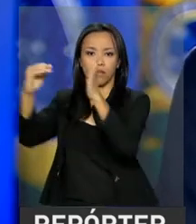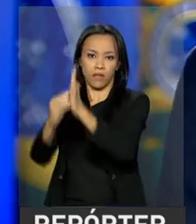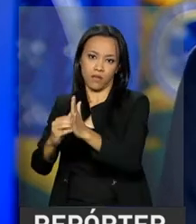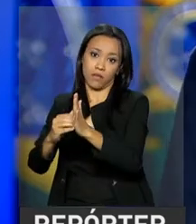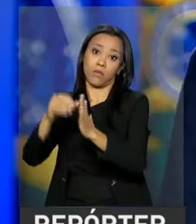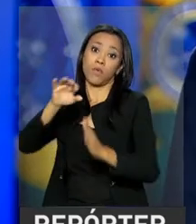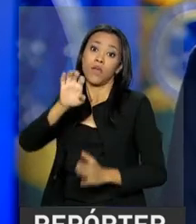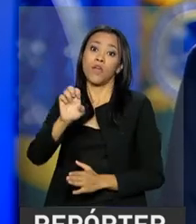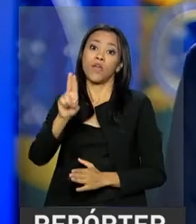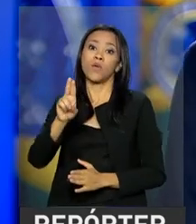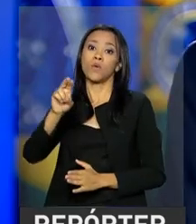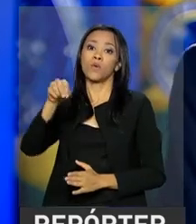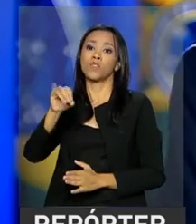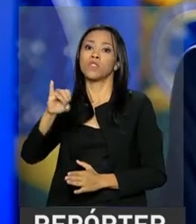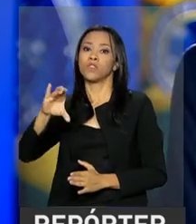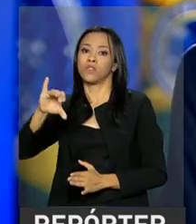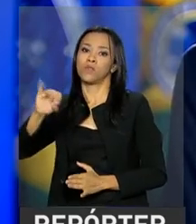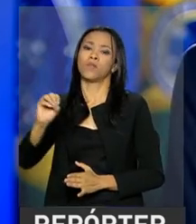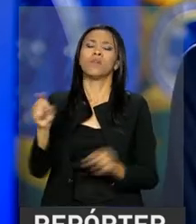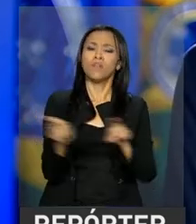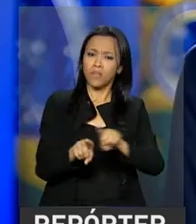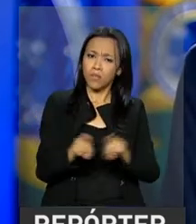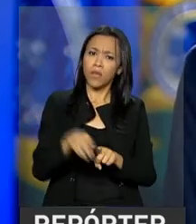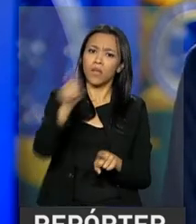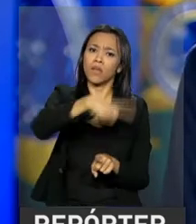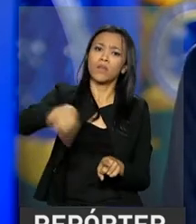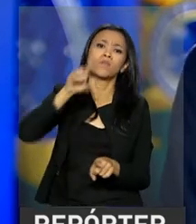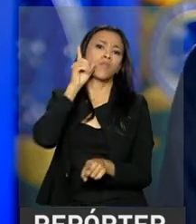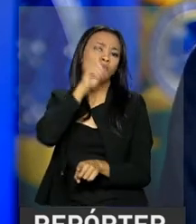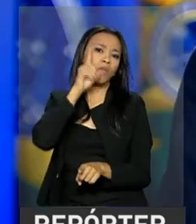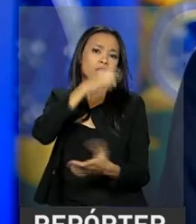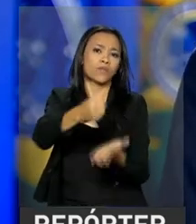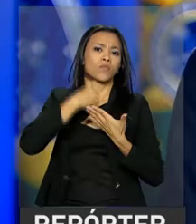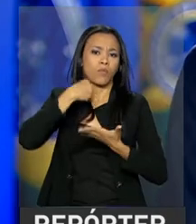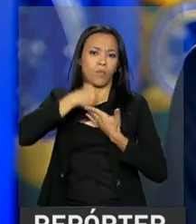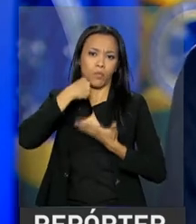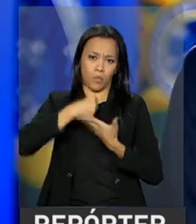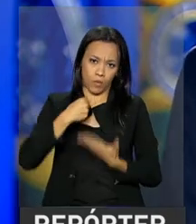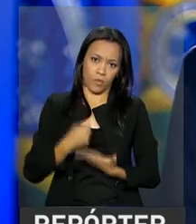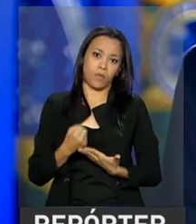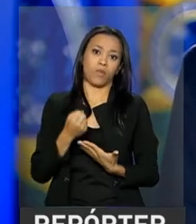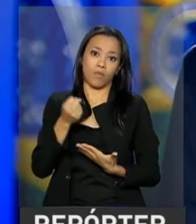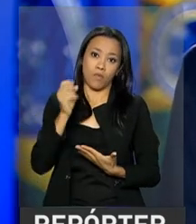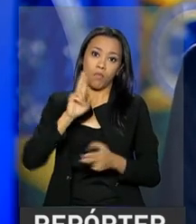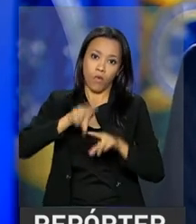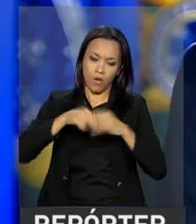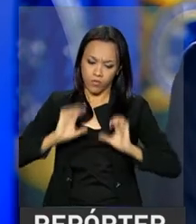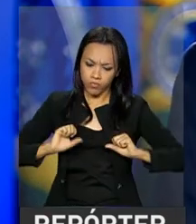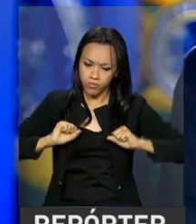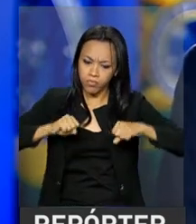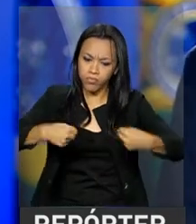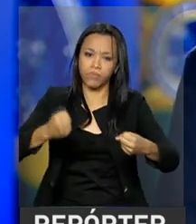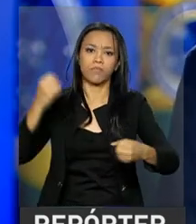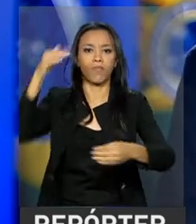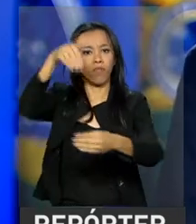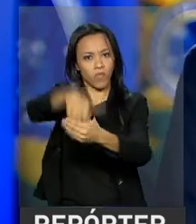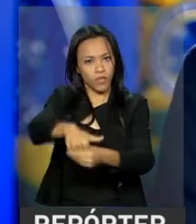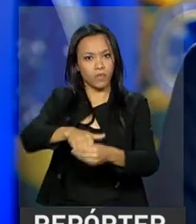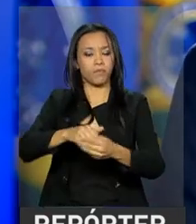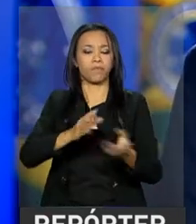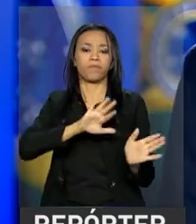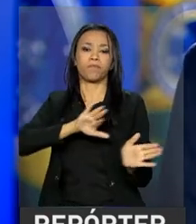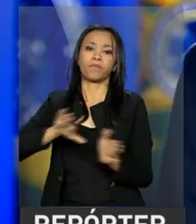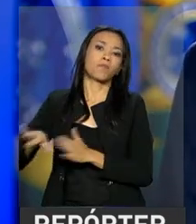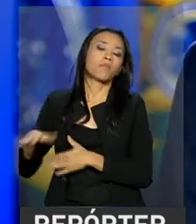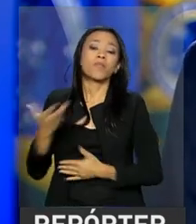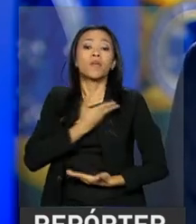Eunício de Oliveira, e aos parlamentares da base aliada pelo empenho nessas votações. Meus amigos, o